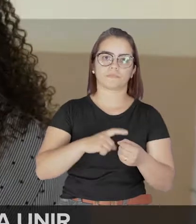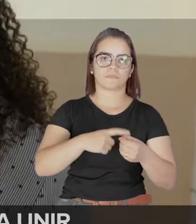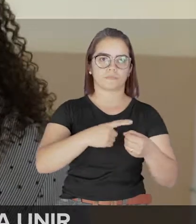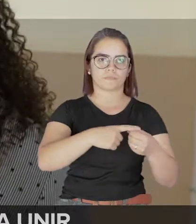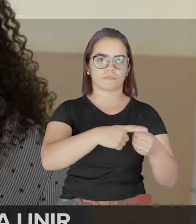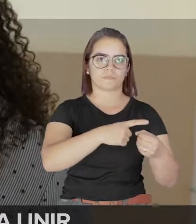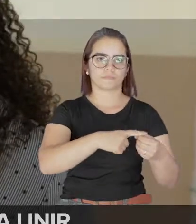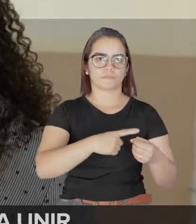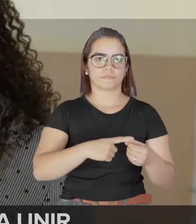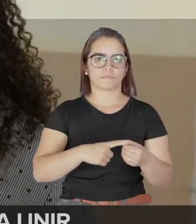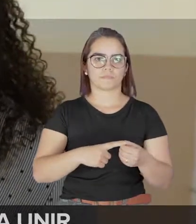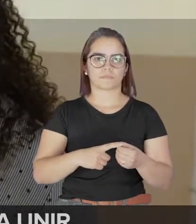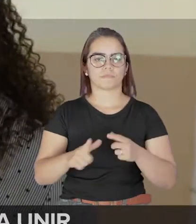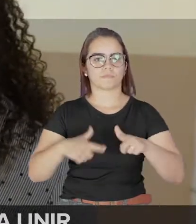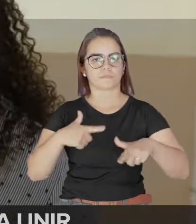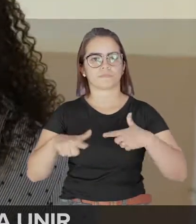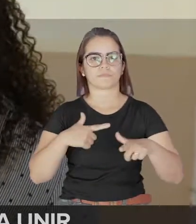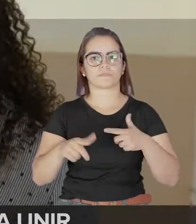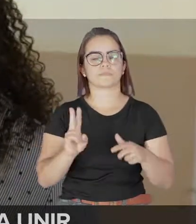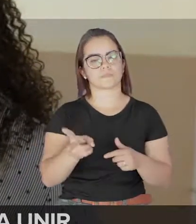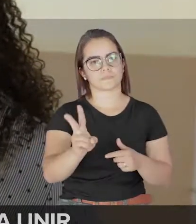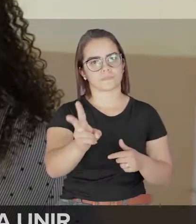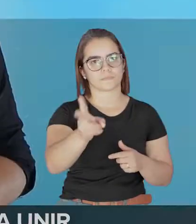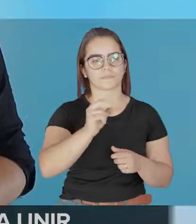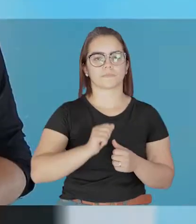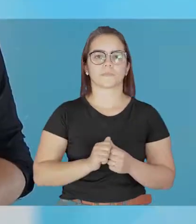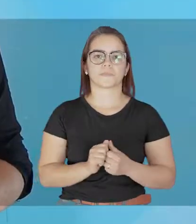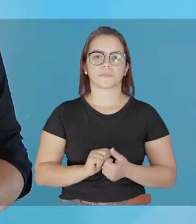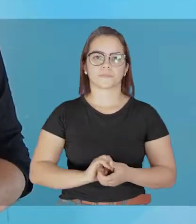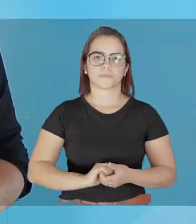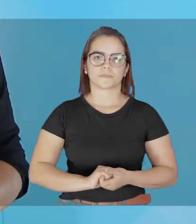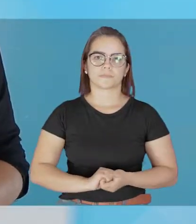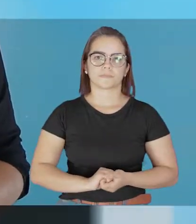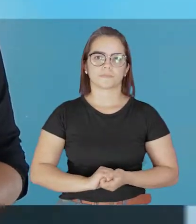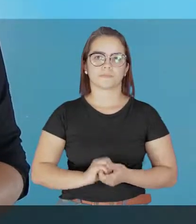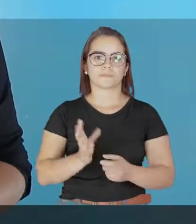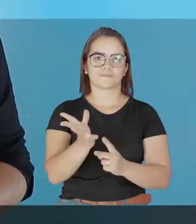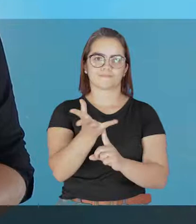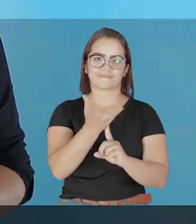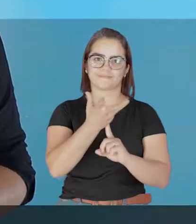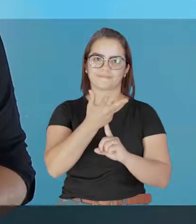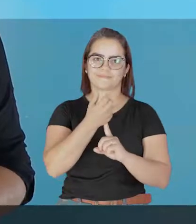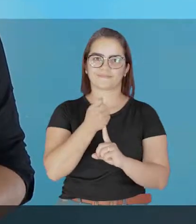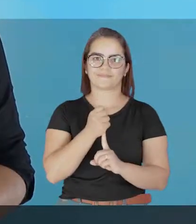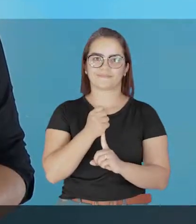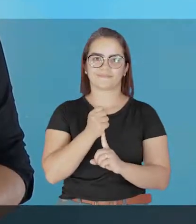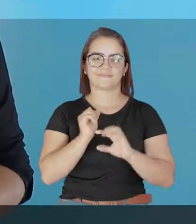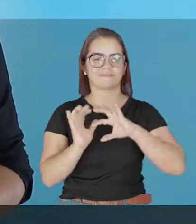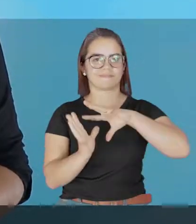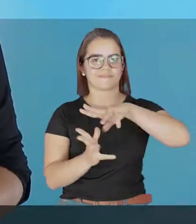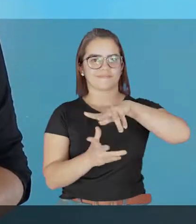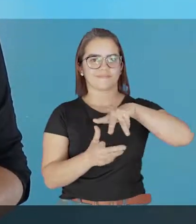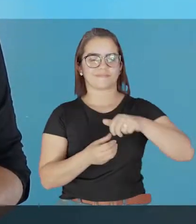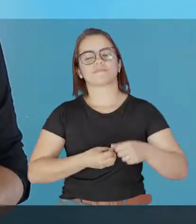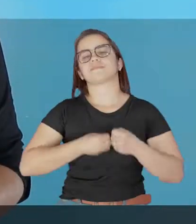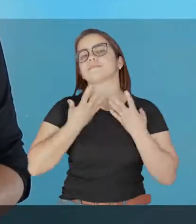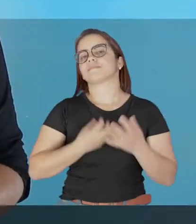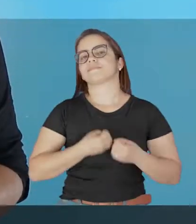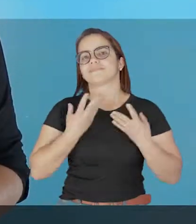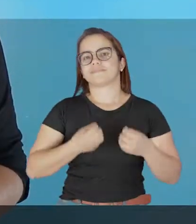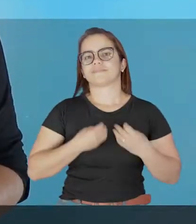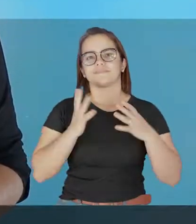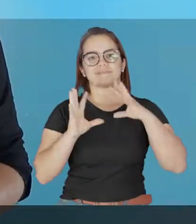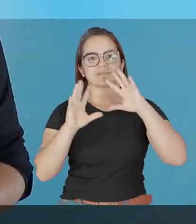desenvolvendo também esse trabalho que será contínuo. A arte está em tudo. O artista é quem traduz, trazendo a